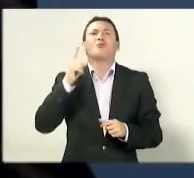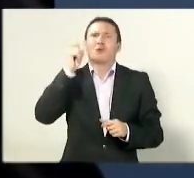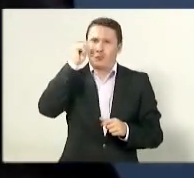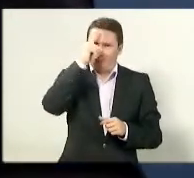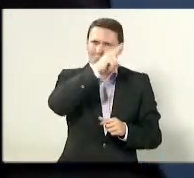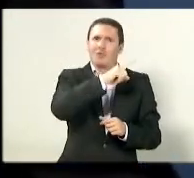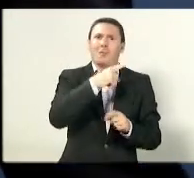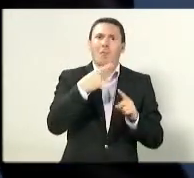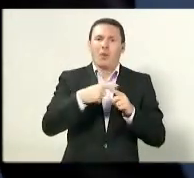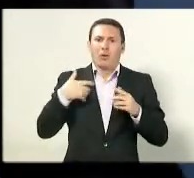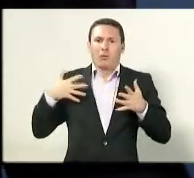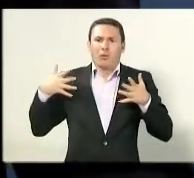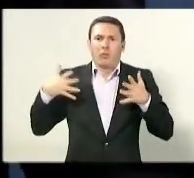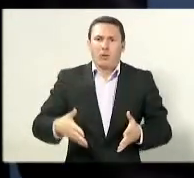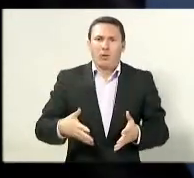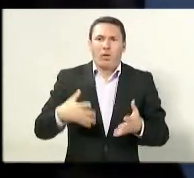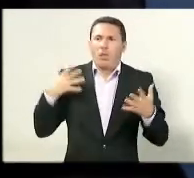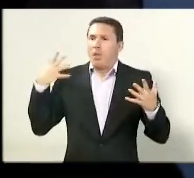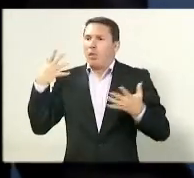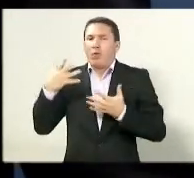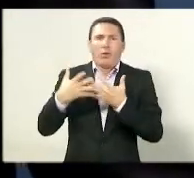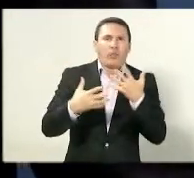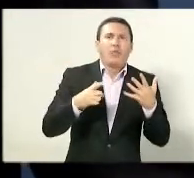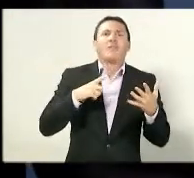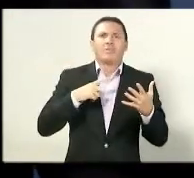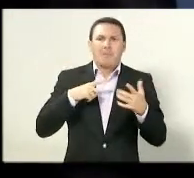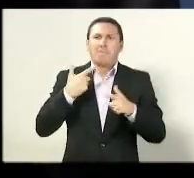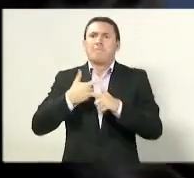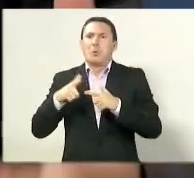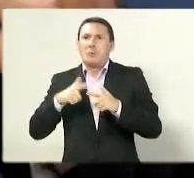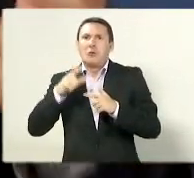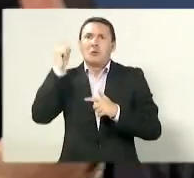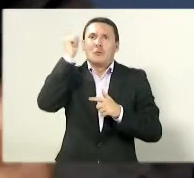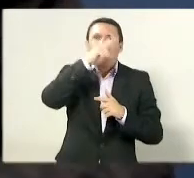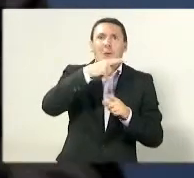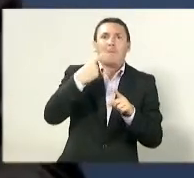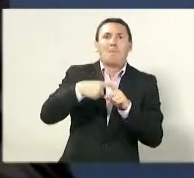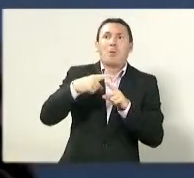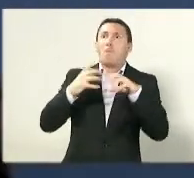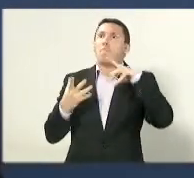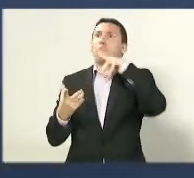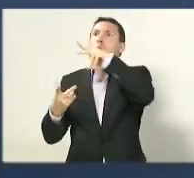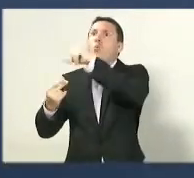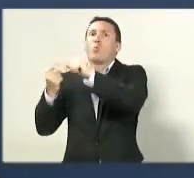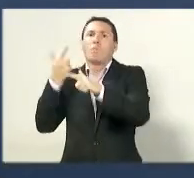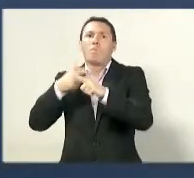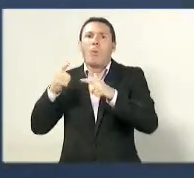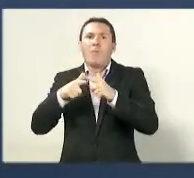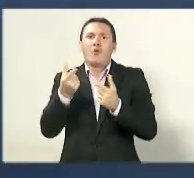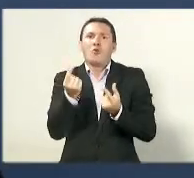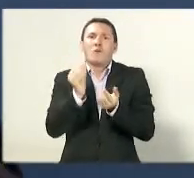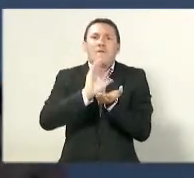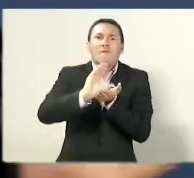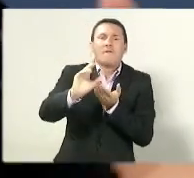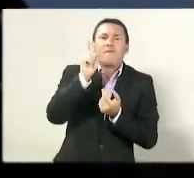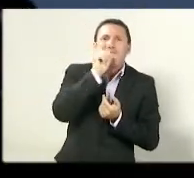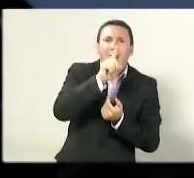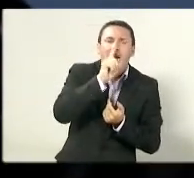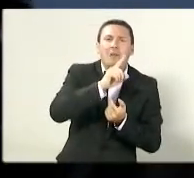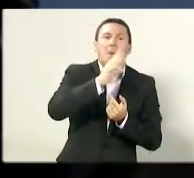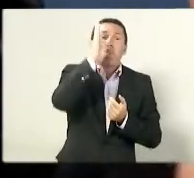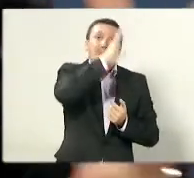econômica mundial, a gente vive um Brasil crescendo pouco. Isso afetando o Espírito Santo, afetando os municípios. Nós